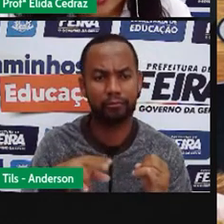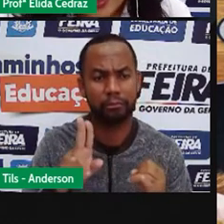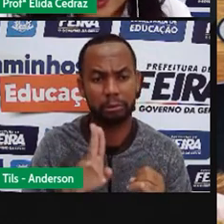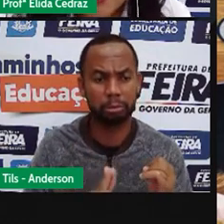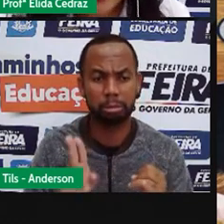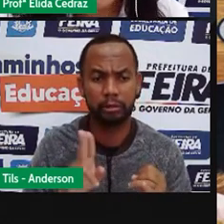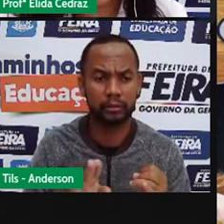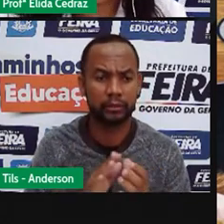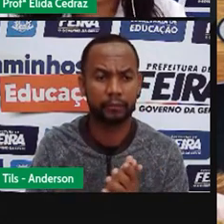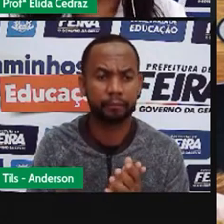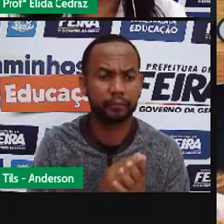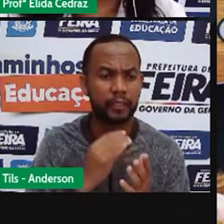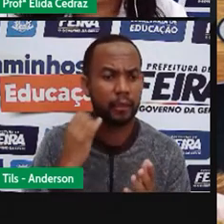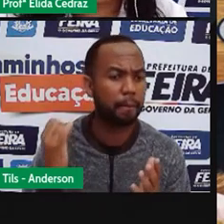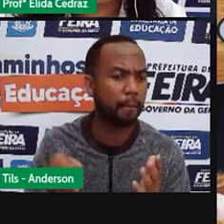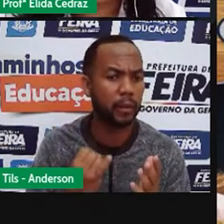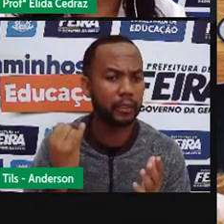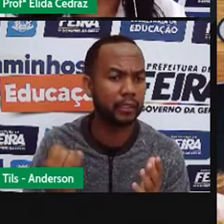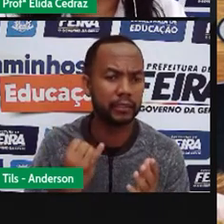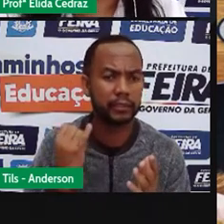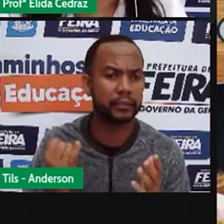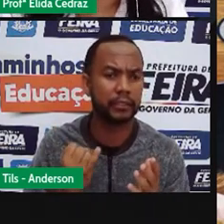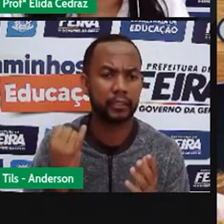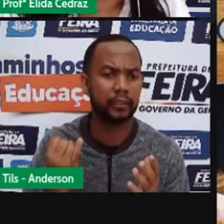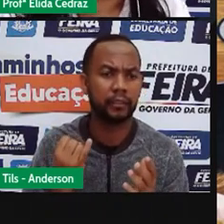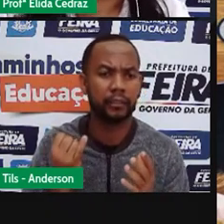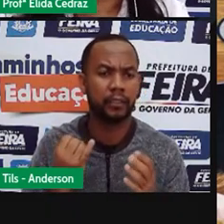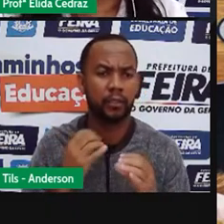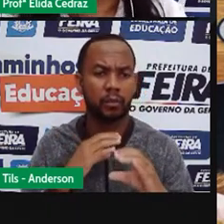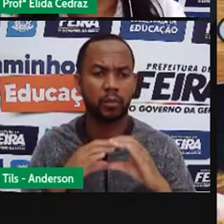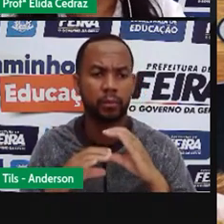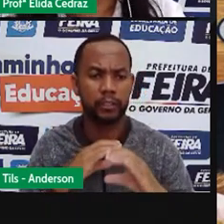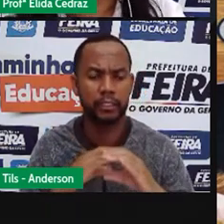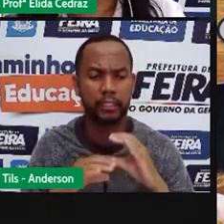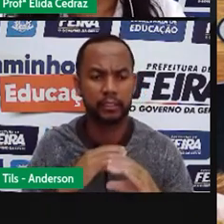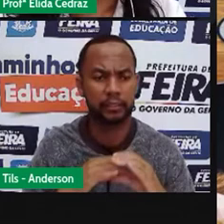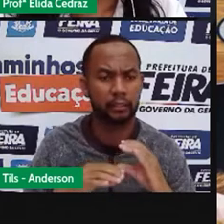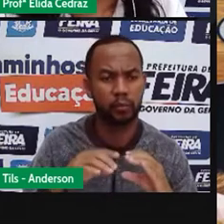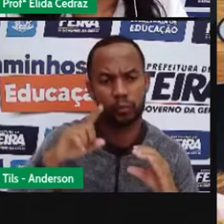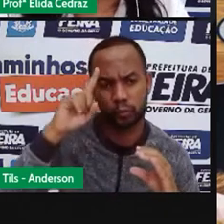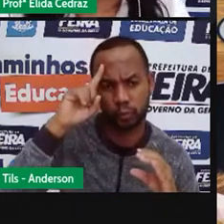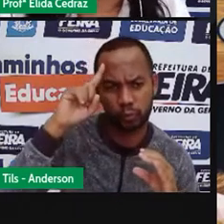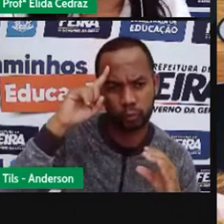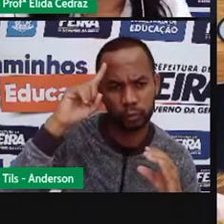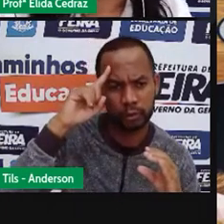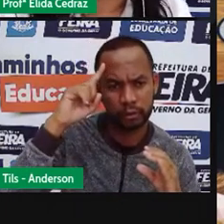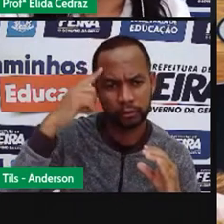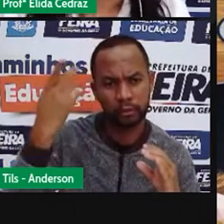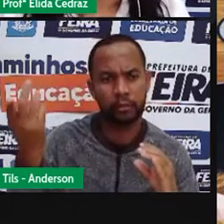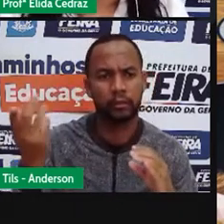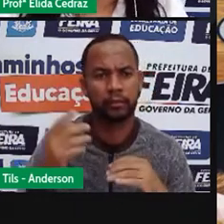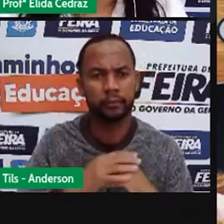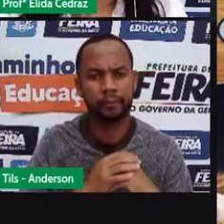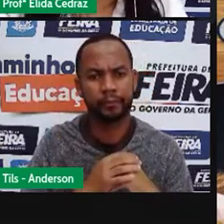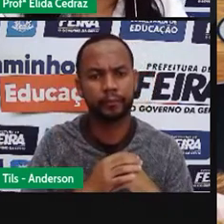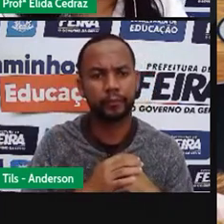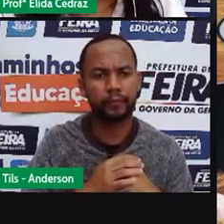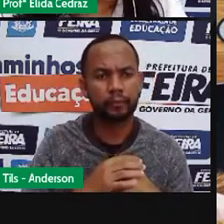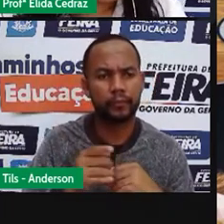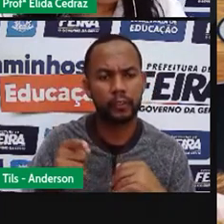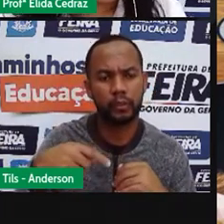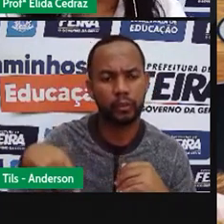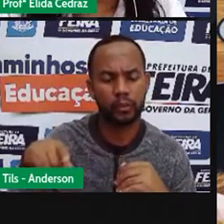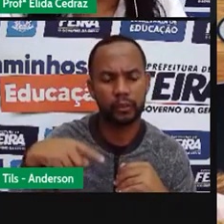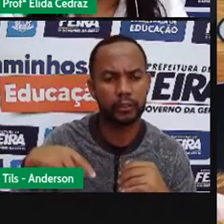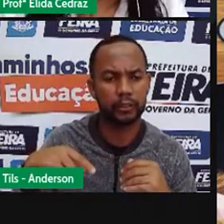A importância dos meios de comunicação no nosso dia a dia, além de nos deixar